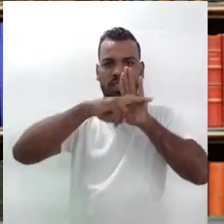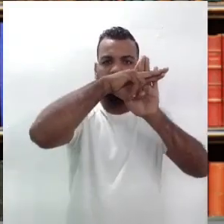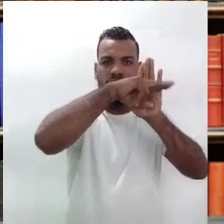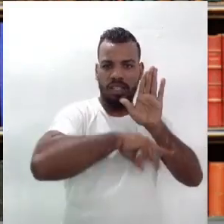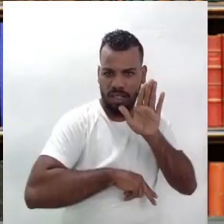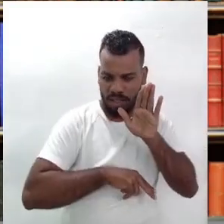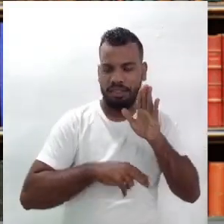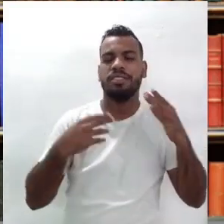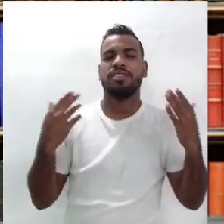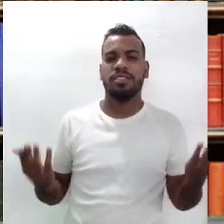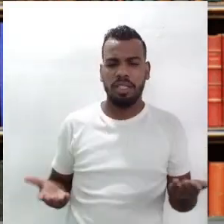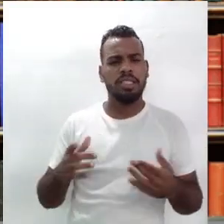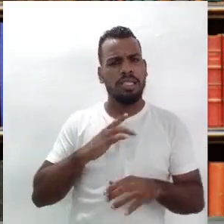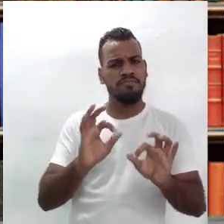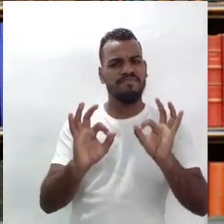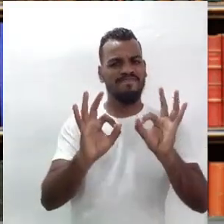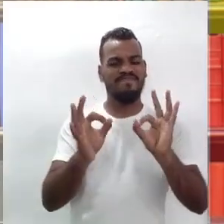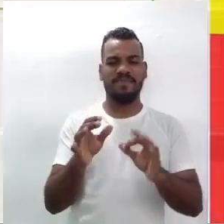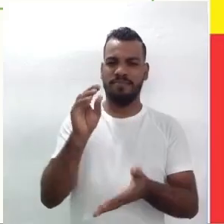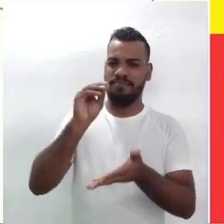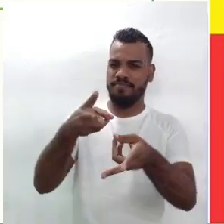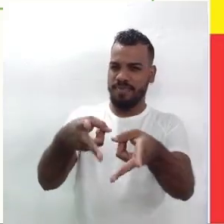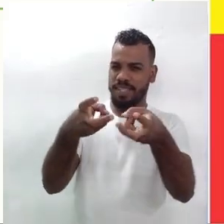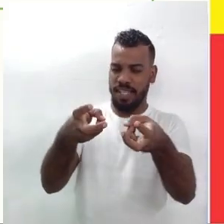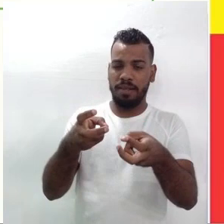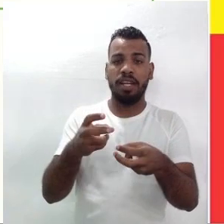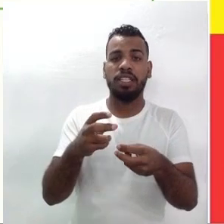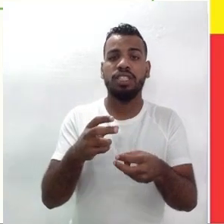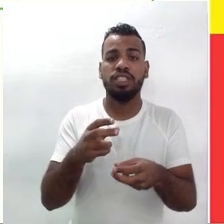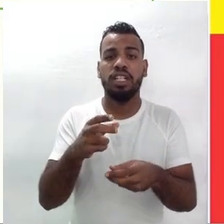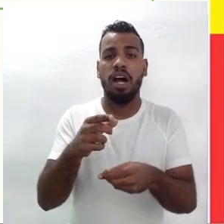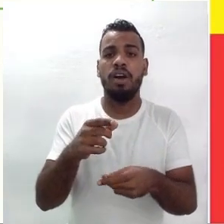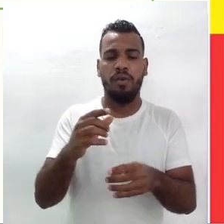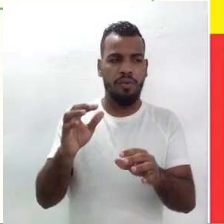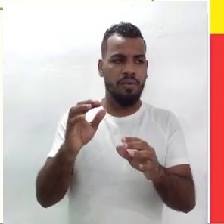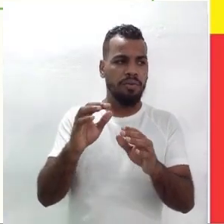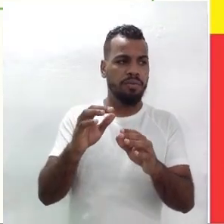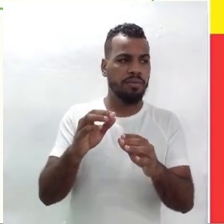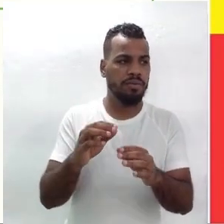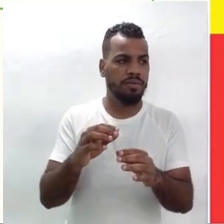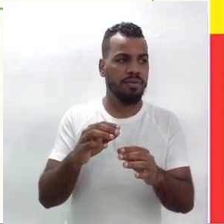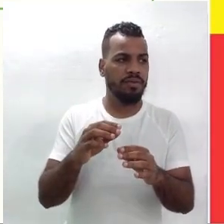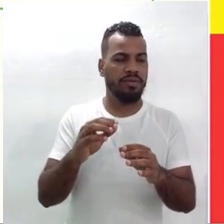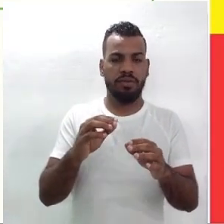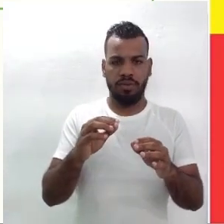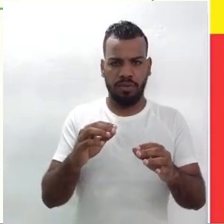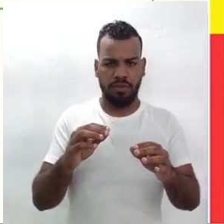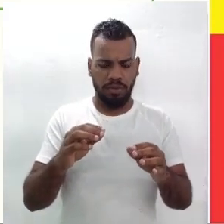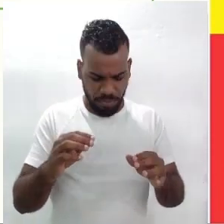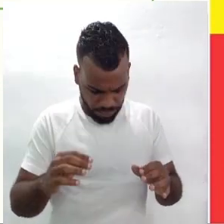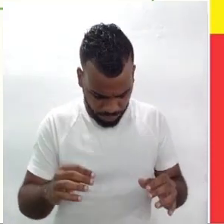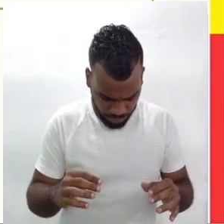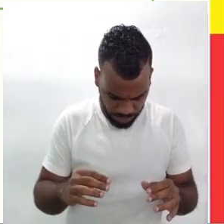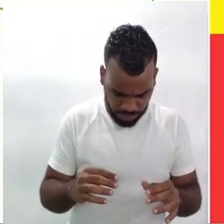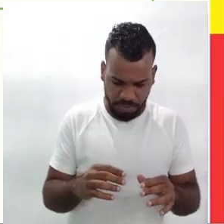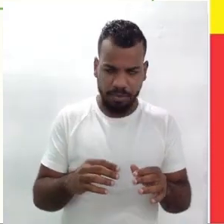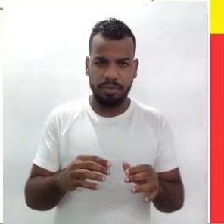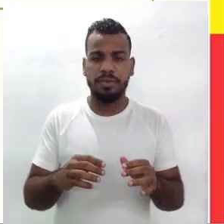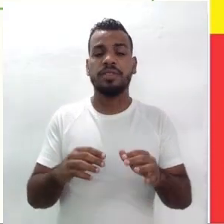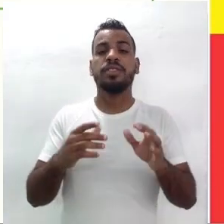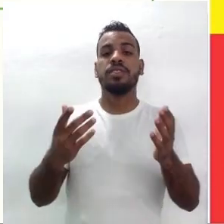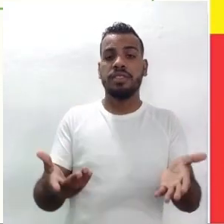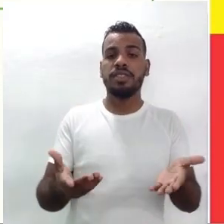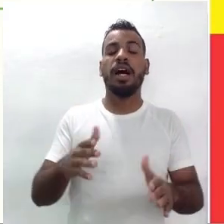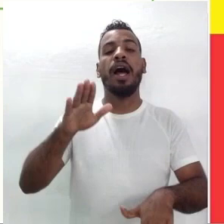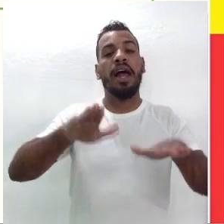obra dele, que fica evidente, já que a obra, o filme, o Alto da Compadecida, talvez